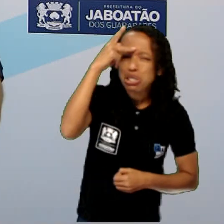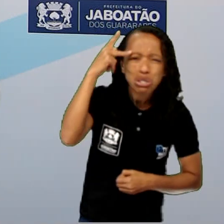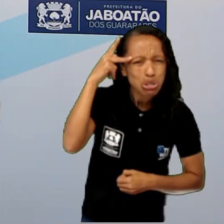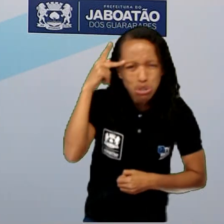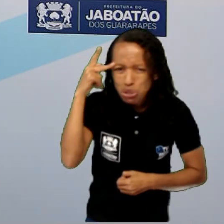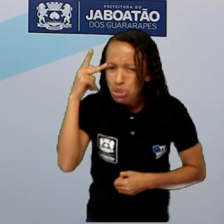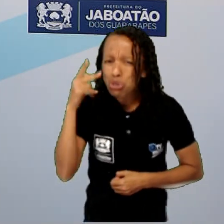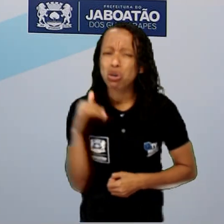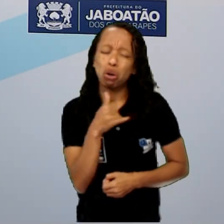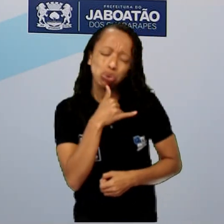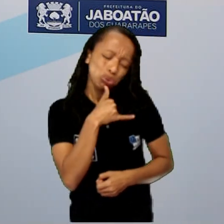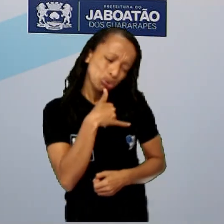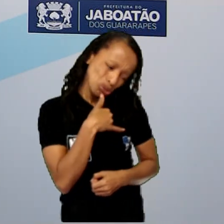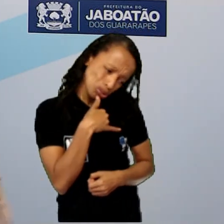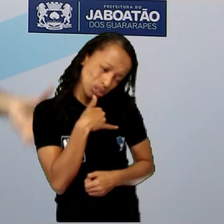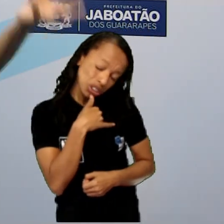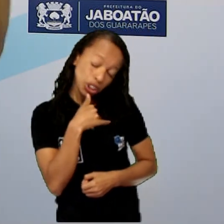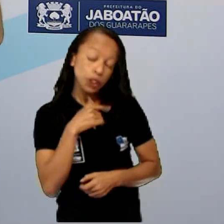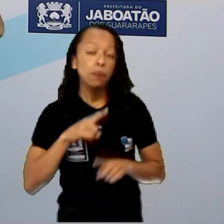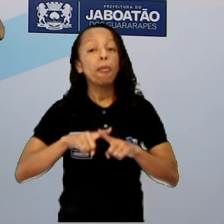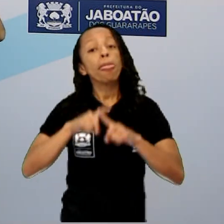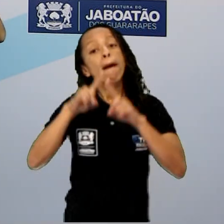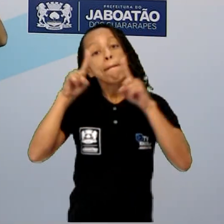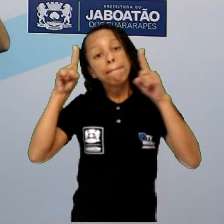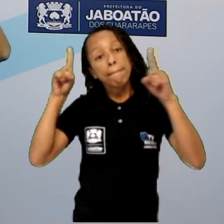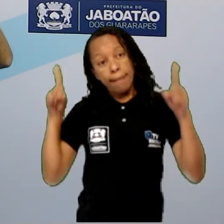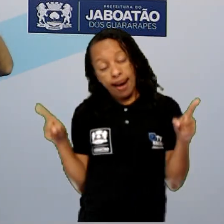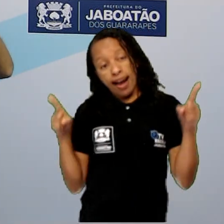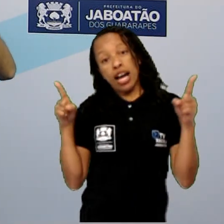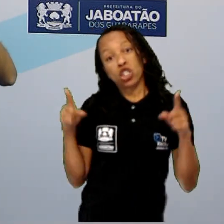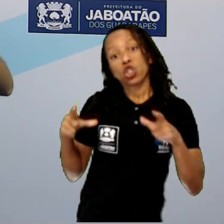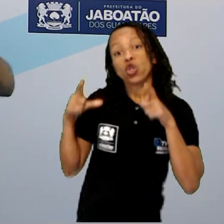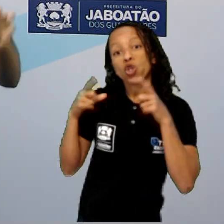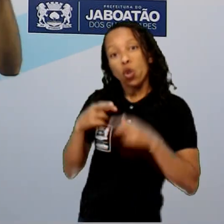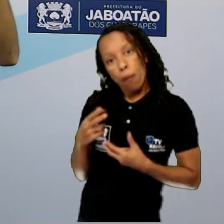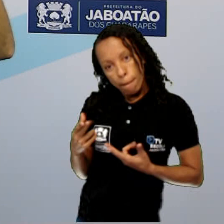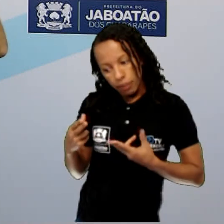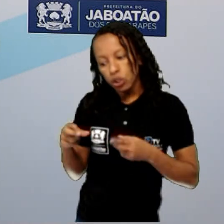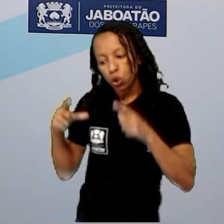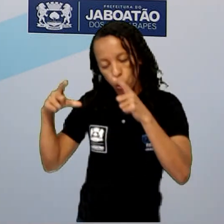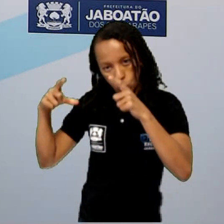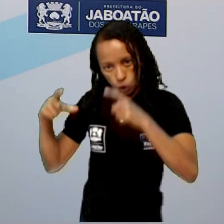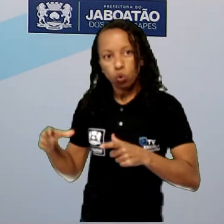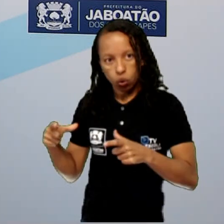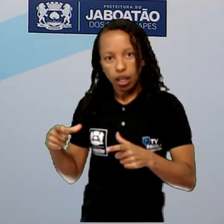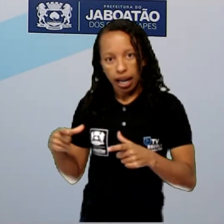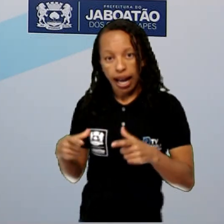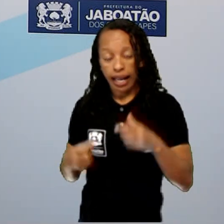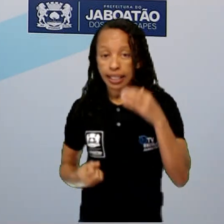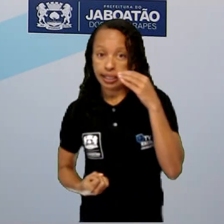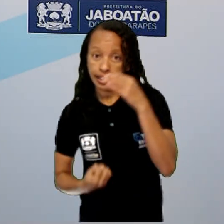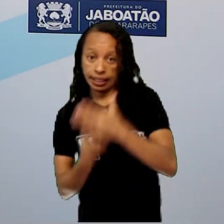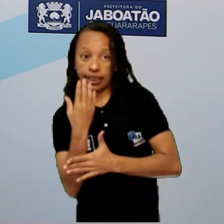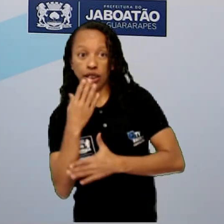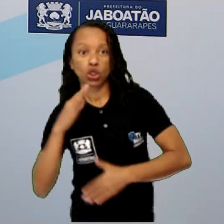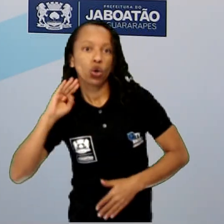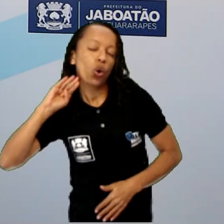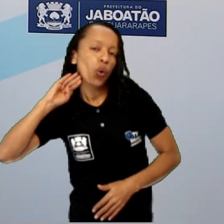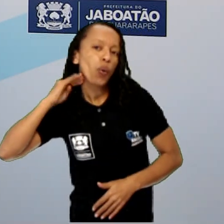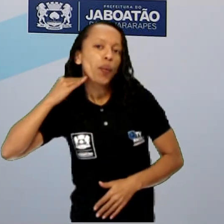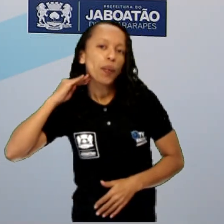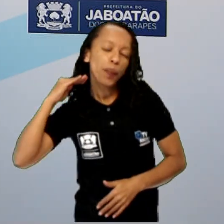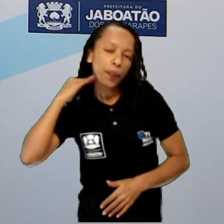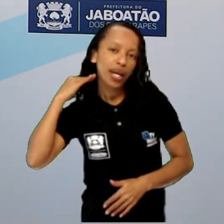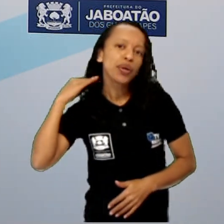Mas depois de um tempo, foi criado aí nesse lugar um banco. Então, agora